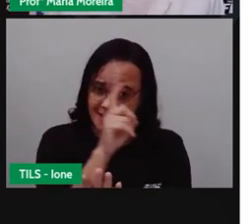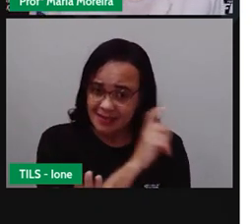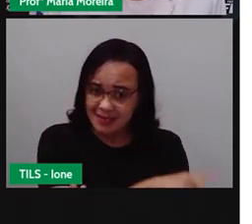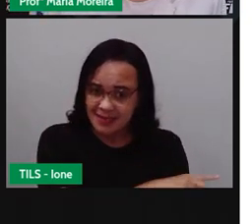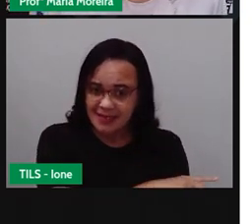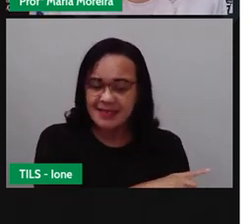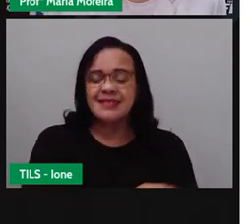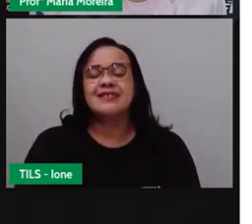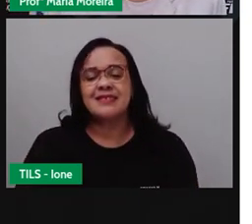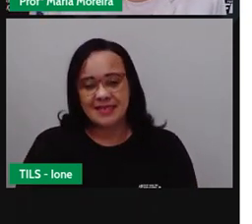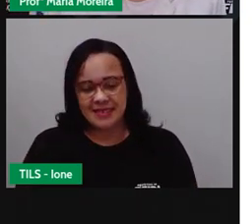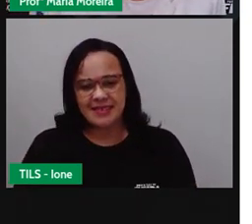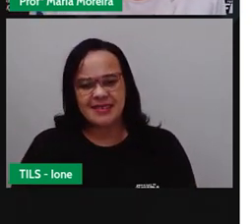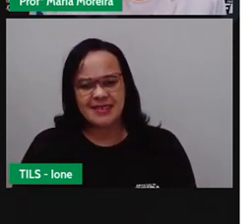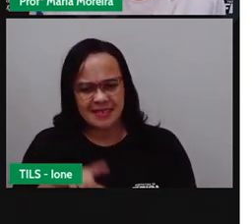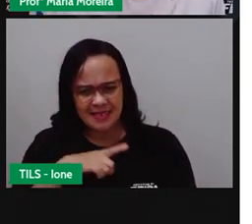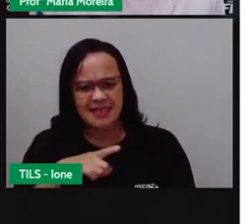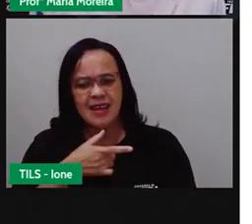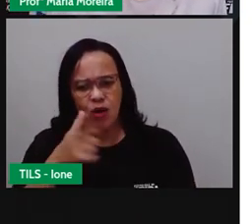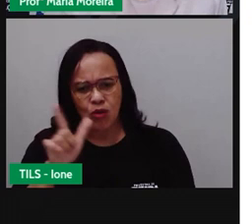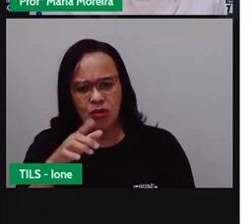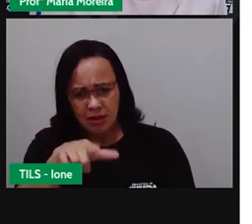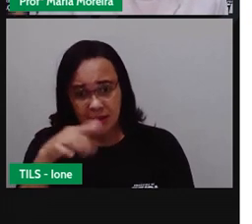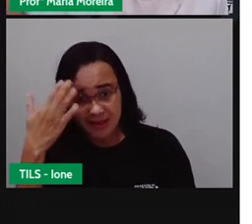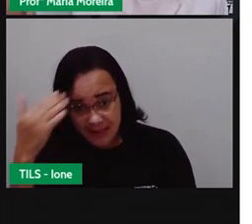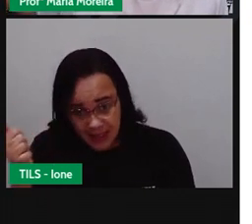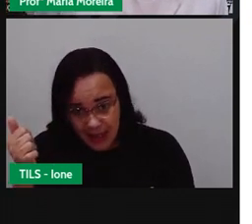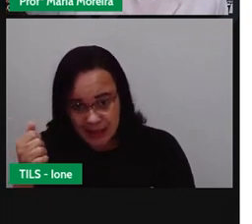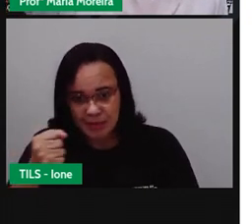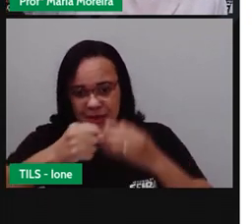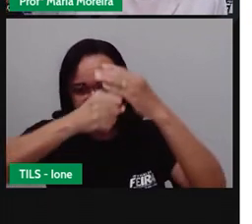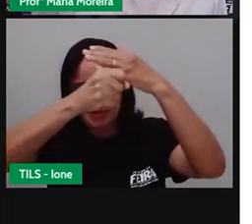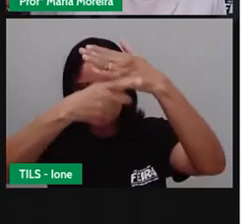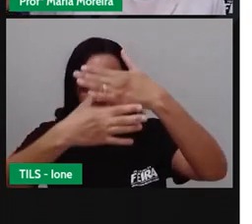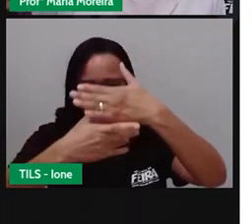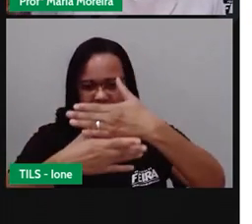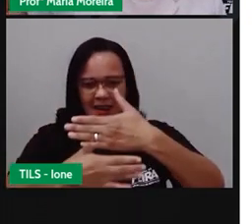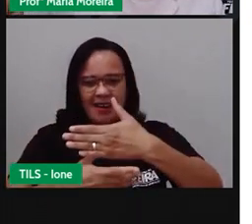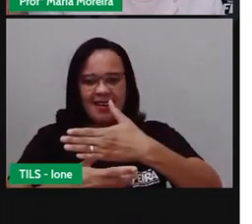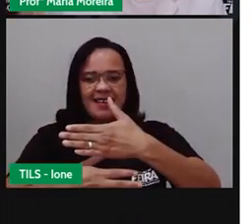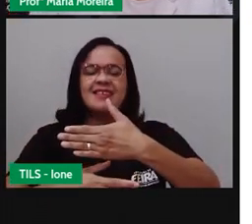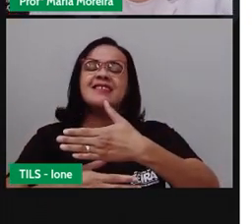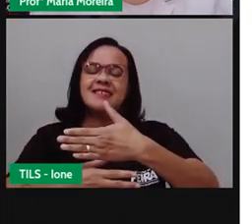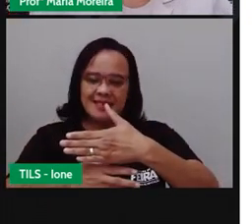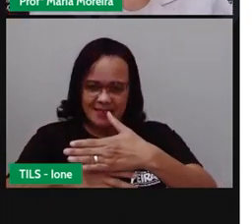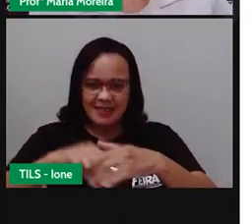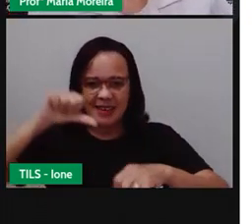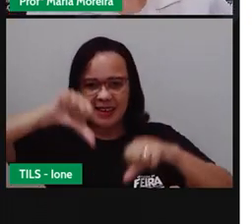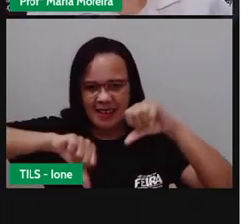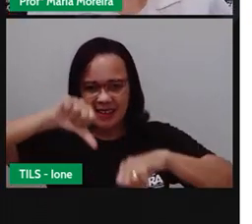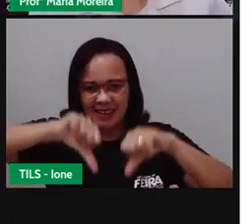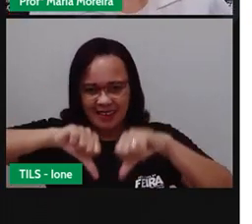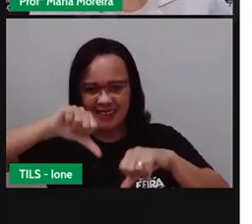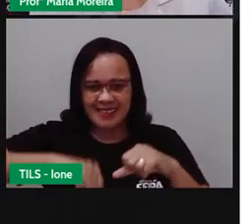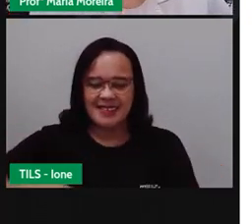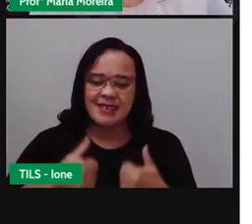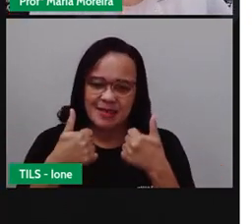passar das explicações, não isso? E aí, se você souber de mais algum dia que você escreve, aqui embaixo nos comentários.